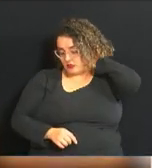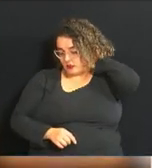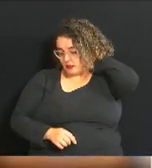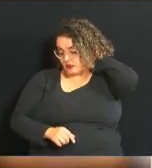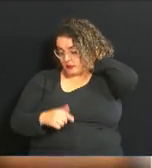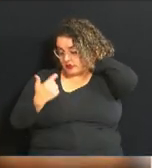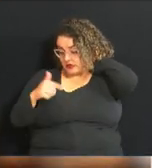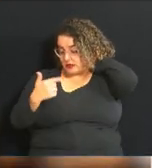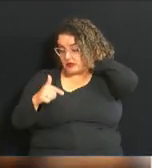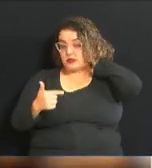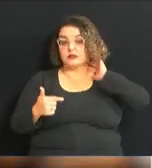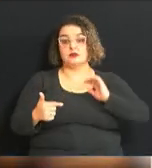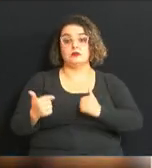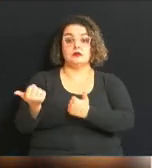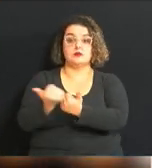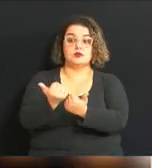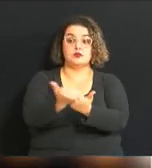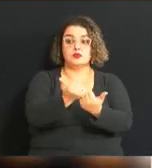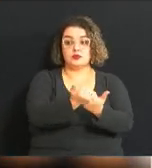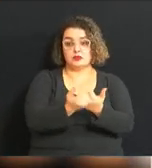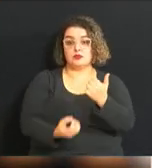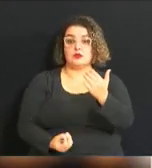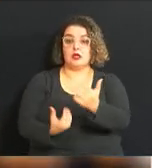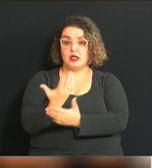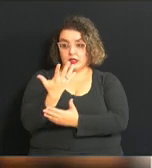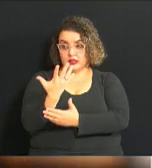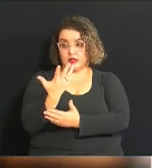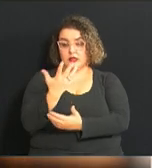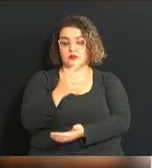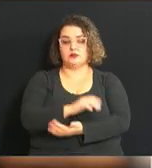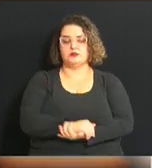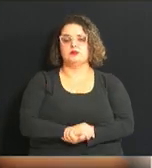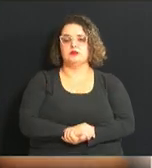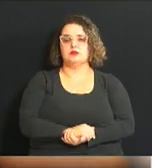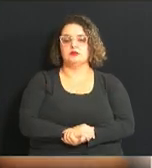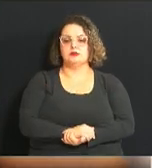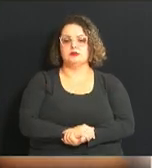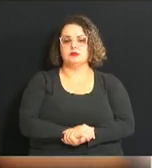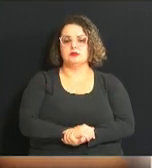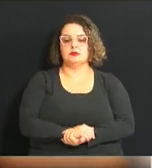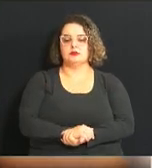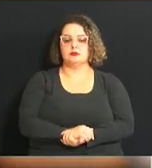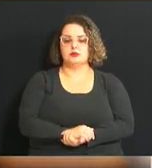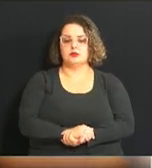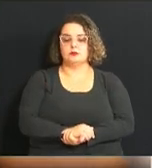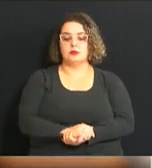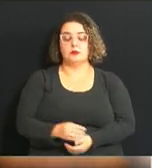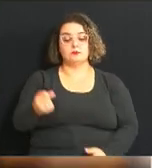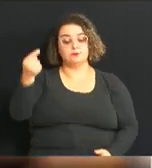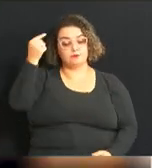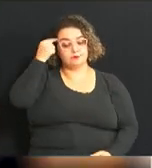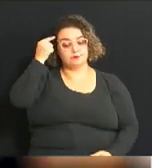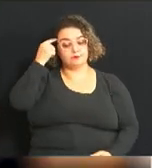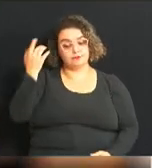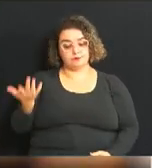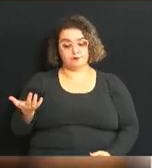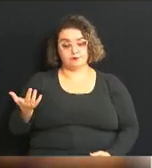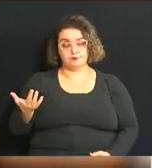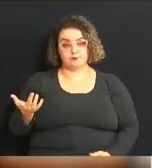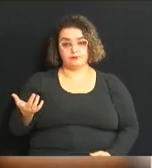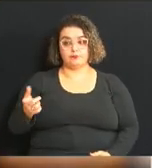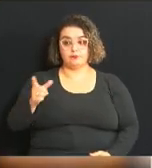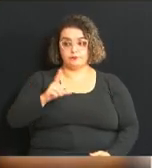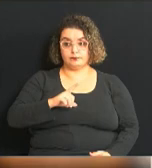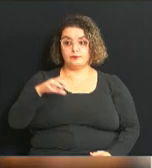temos os cargas criados. Então, aí a gente pensa assim, nós temos de preenchimento